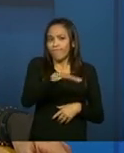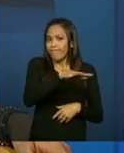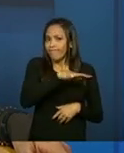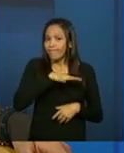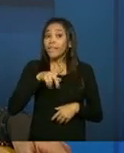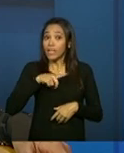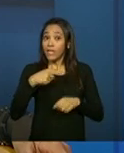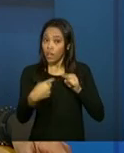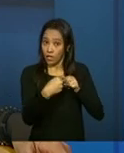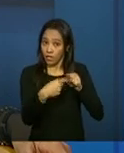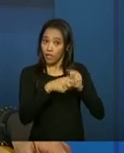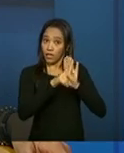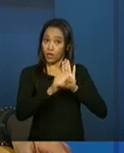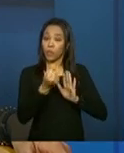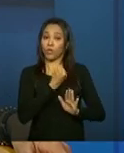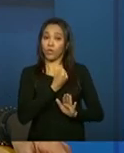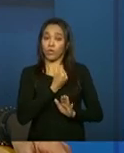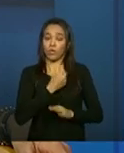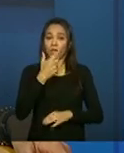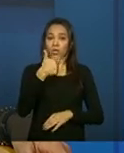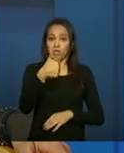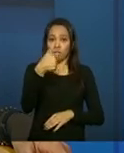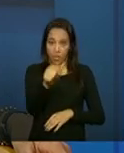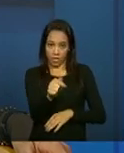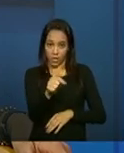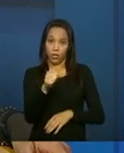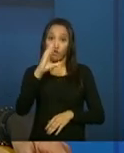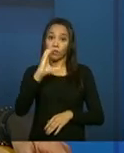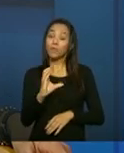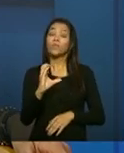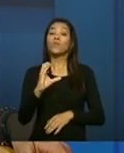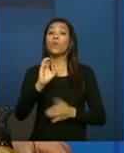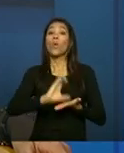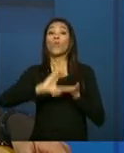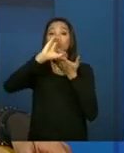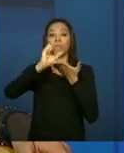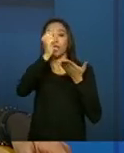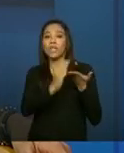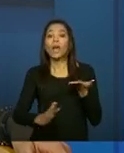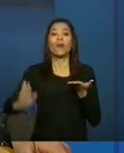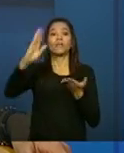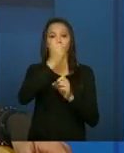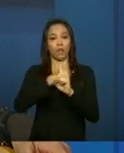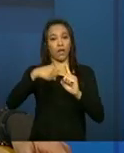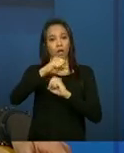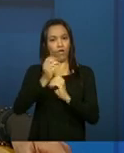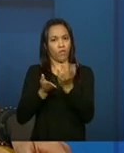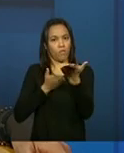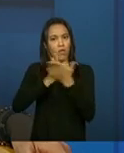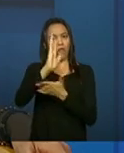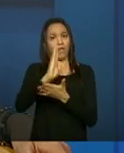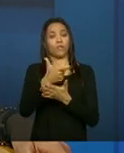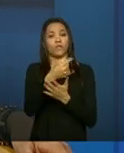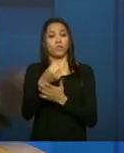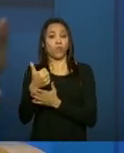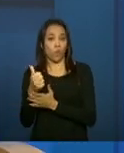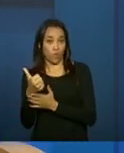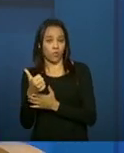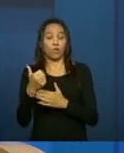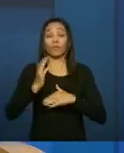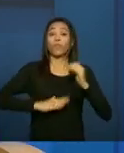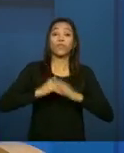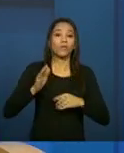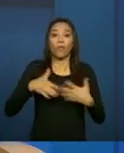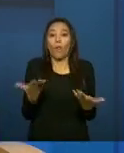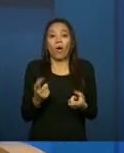na resolução número 17 do Conselho Nacional de Assistência Social, que foi aprovado em 2011. Então, o profissional pode ser um